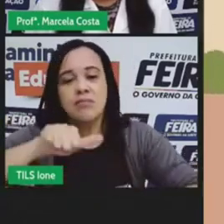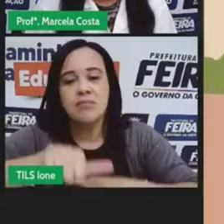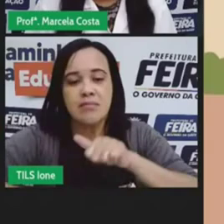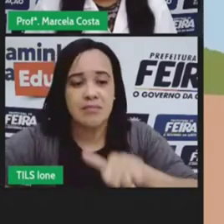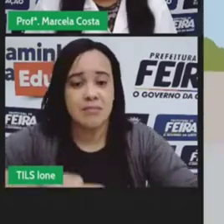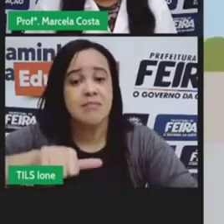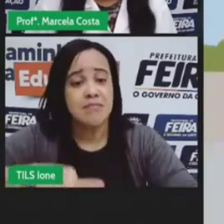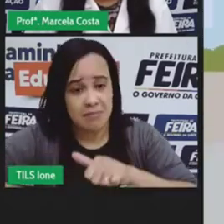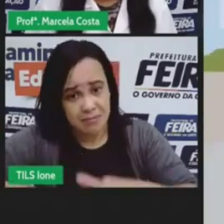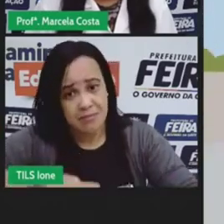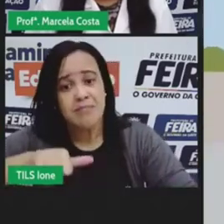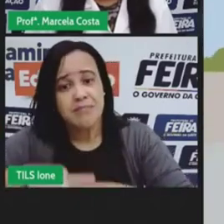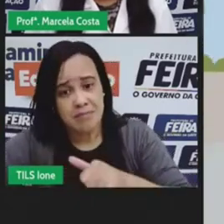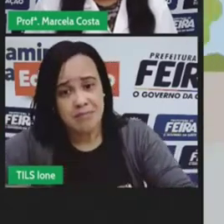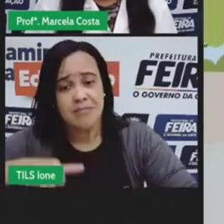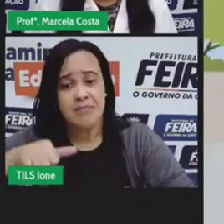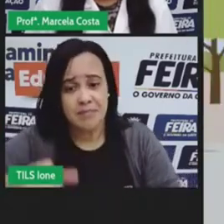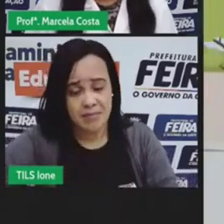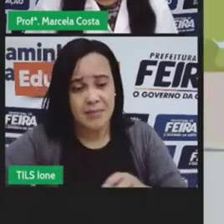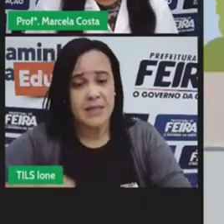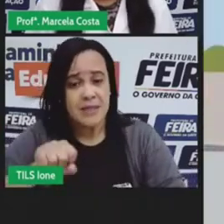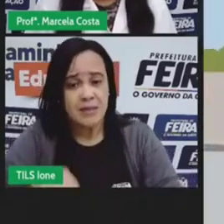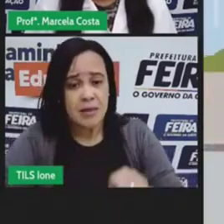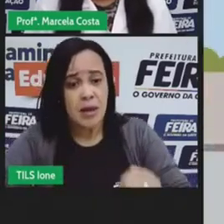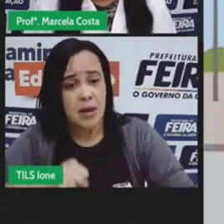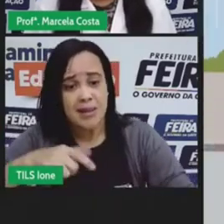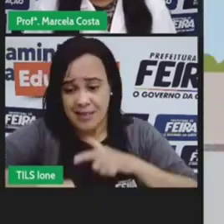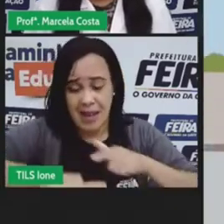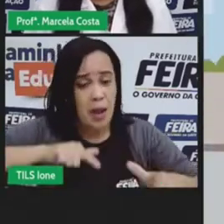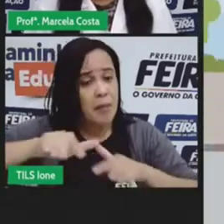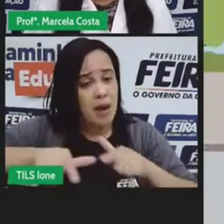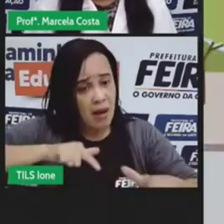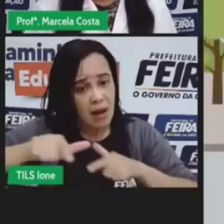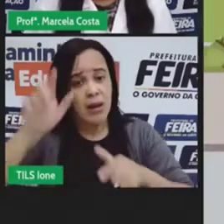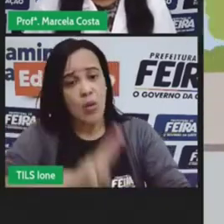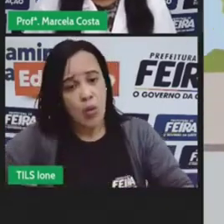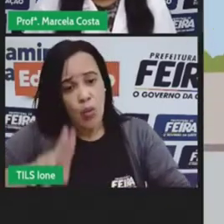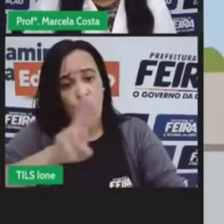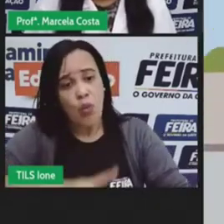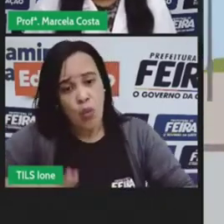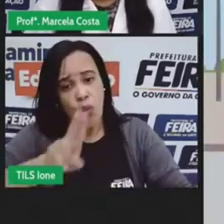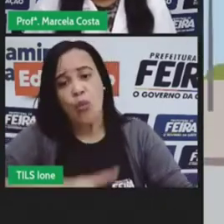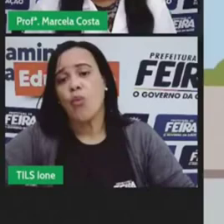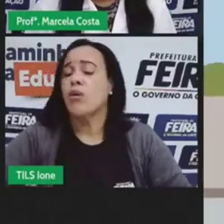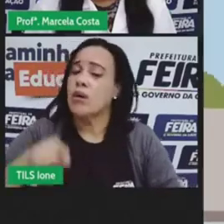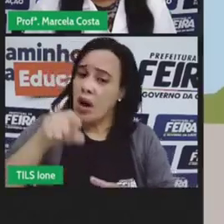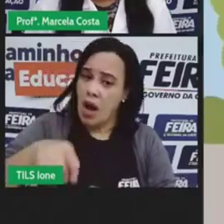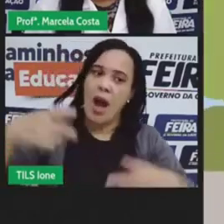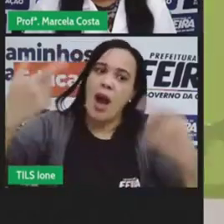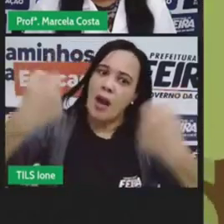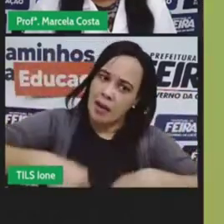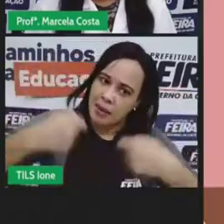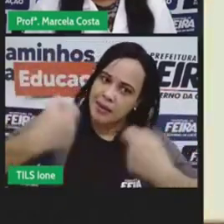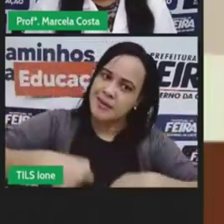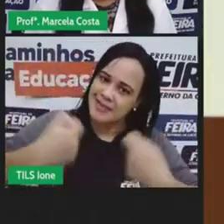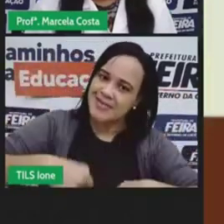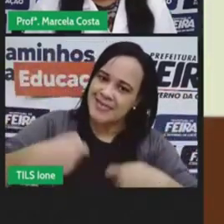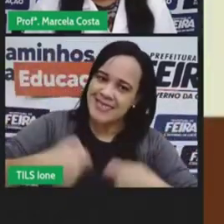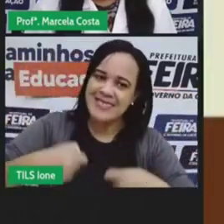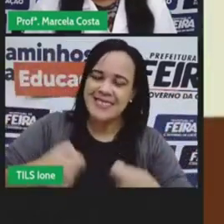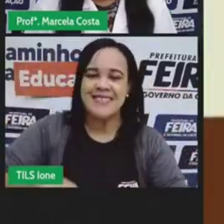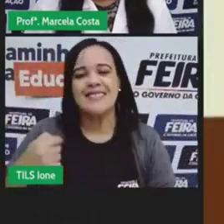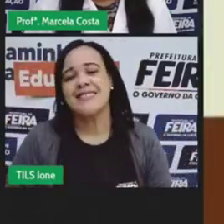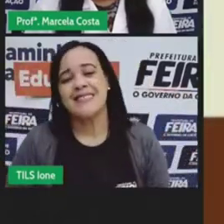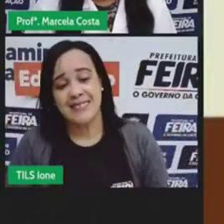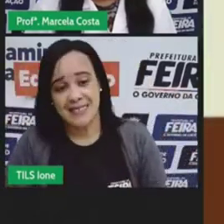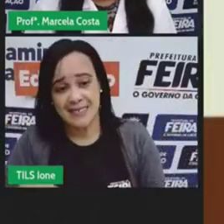para o esporte. Ou pode ser que você use a bike para ir para o trabalho. Aí ela vai ser uma necessidade. Entendeu? No dia a dia